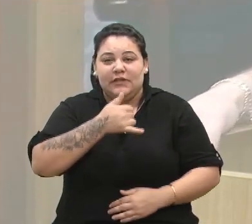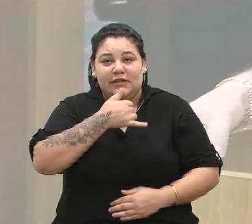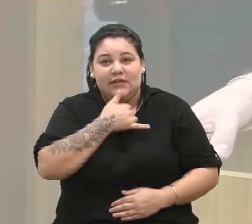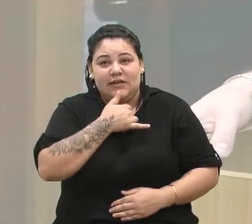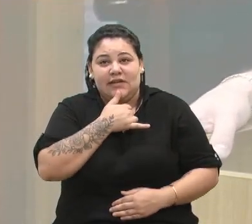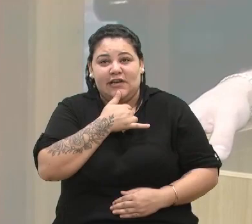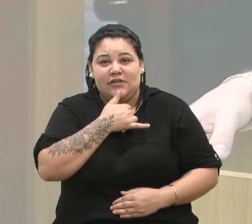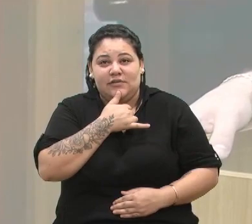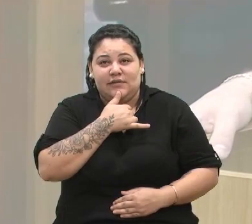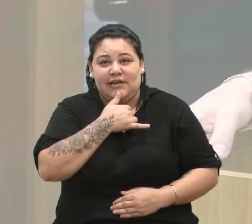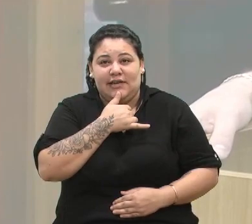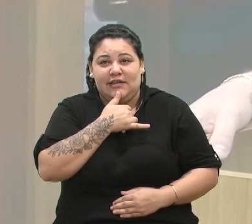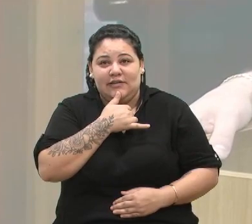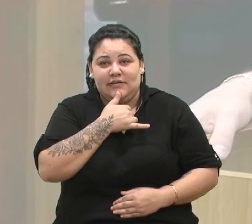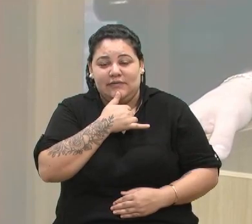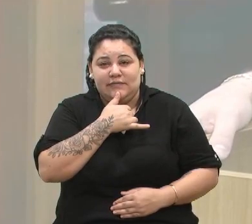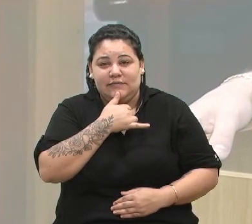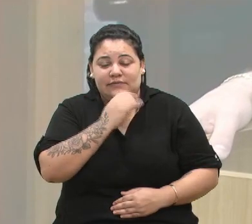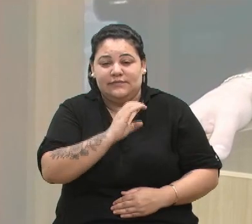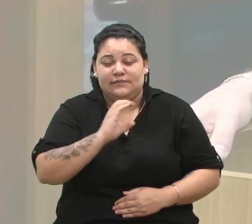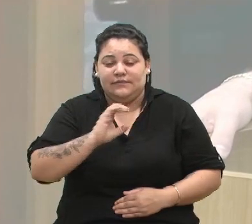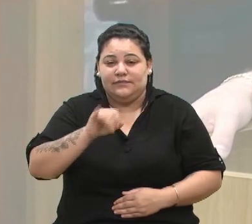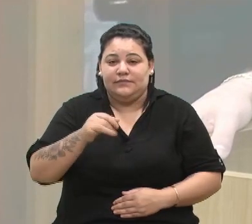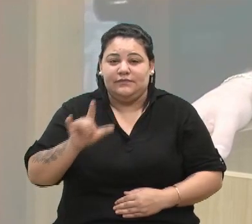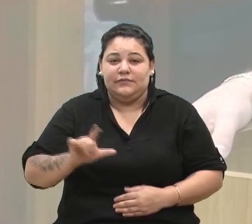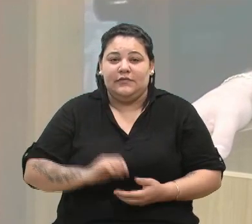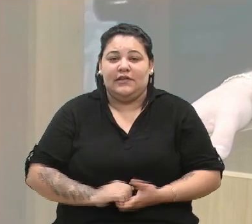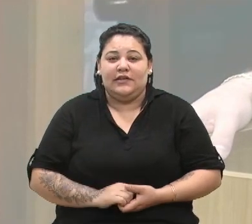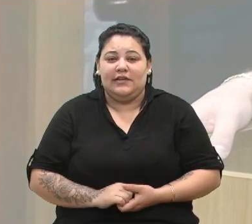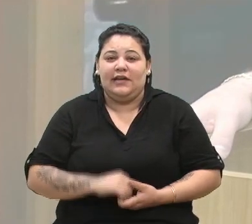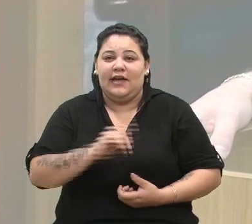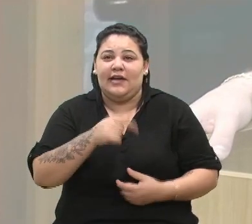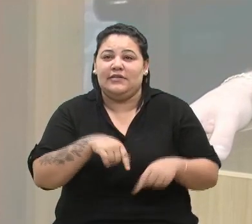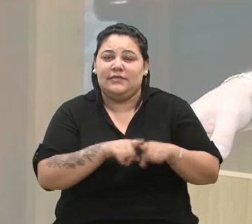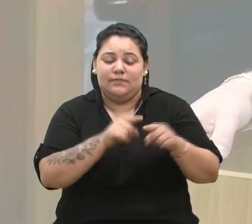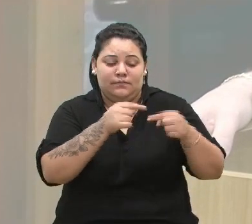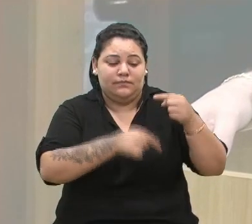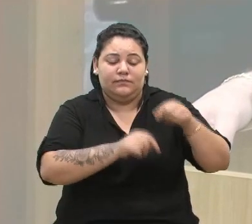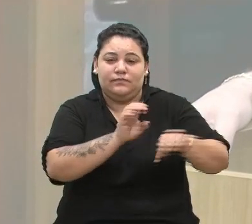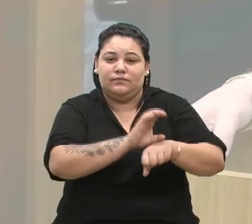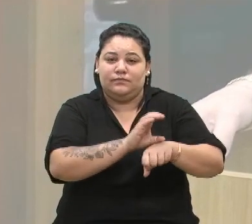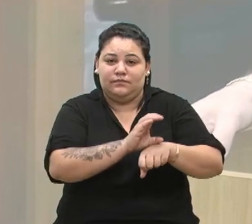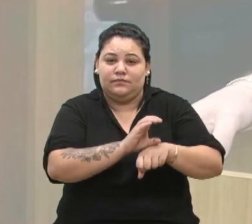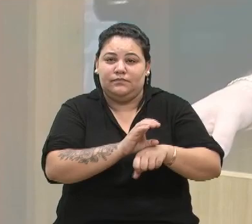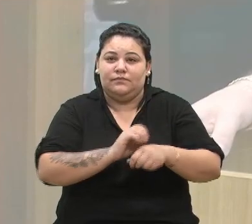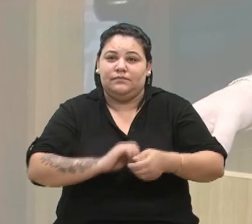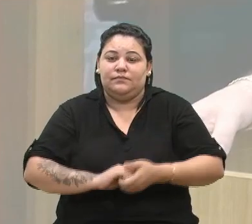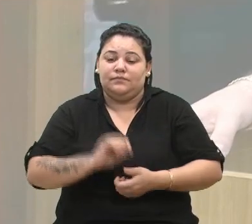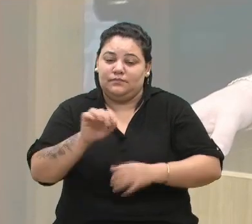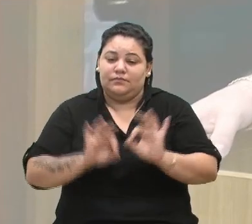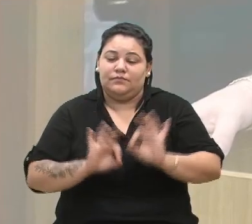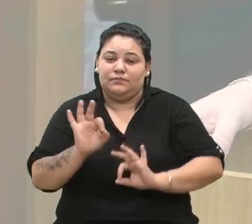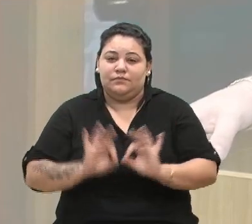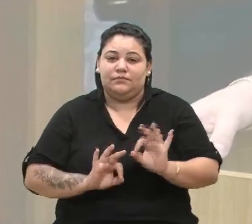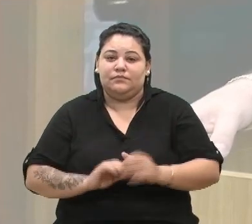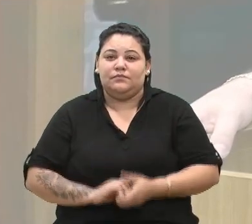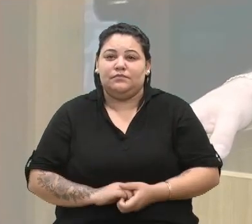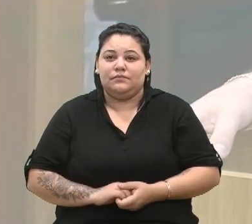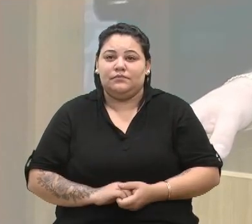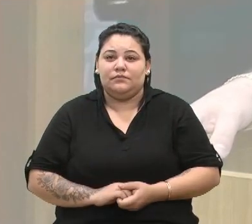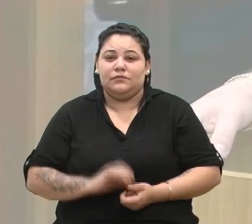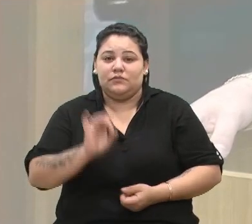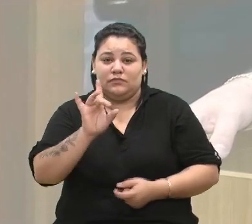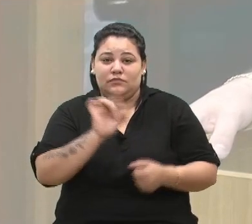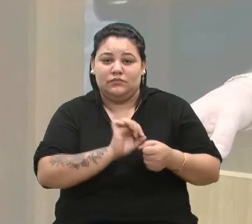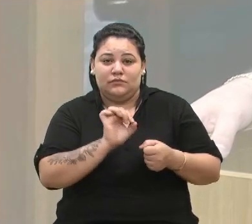e a nossa CCJ aqui da Câmara entenderam pela inconstitucionalidade desse projeto. Então, só para fazer um